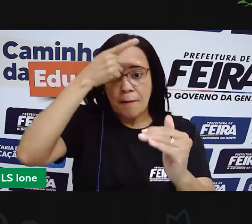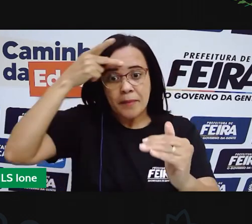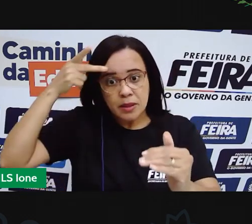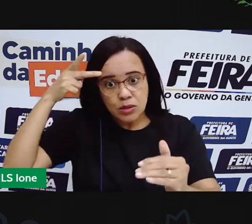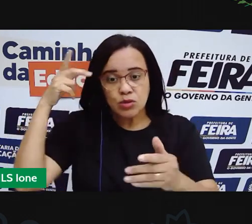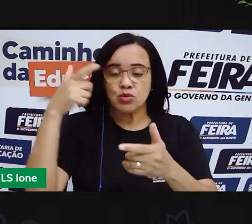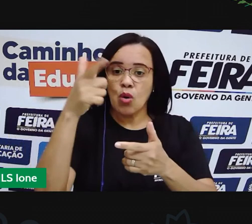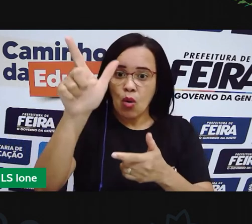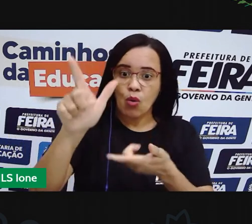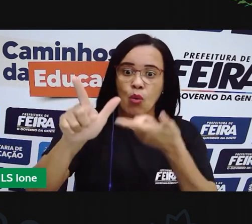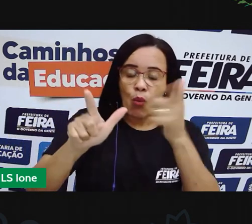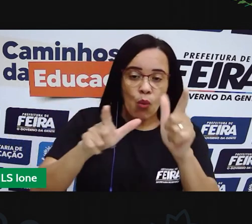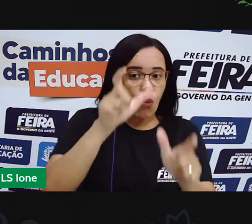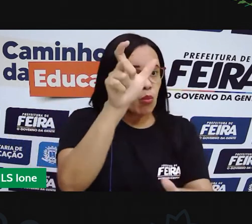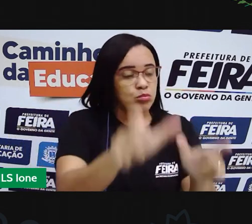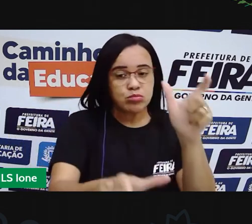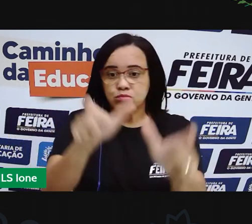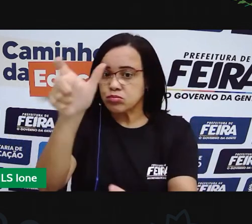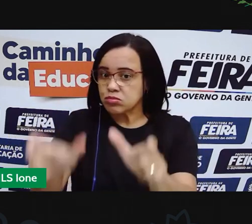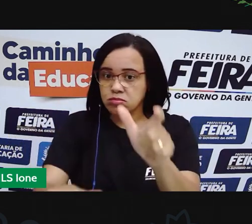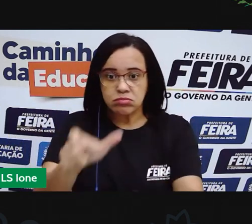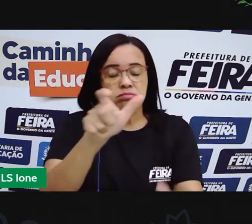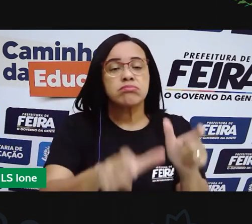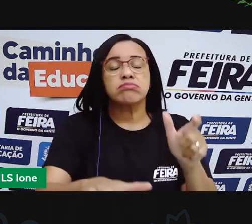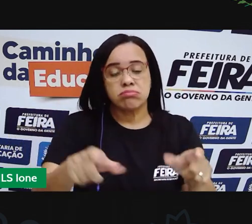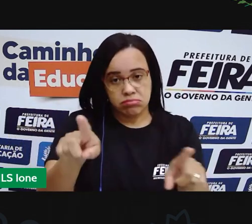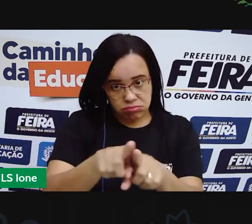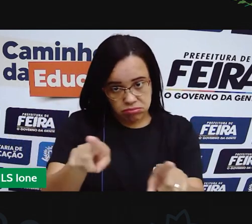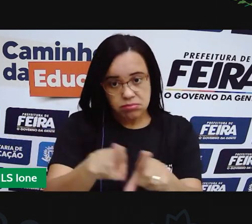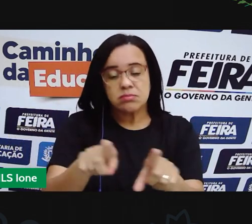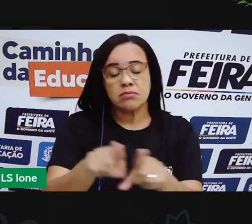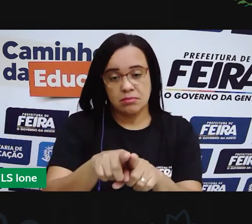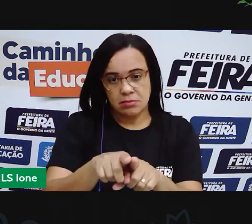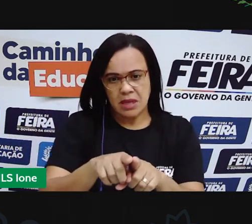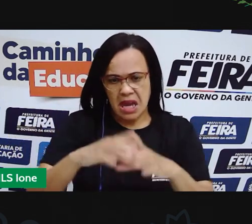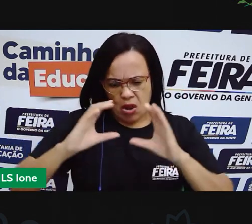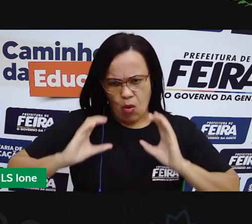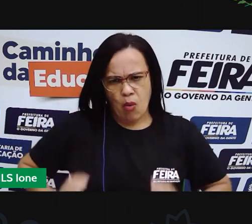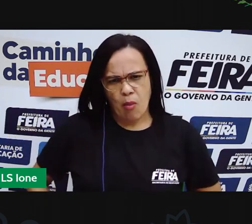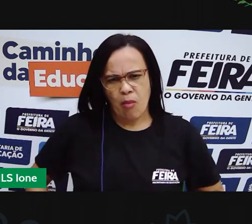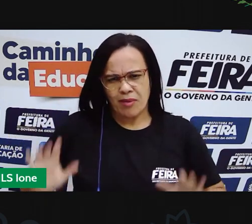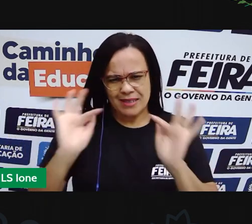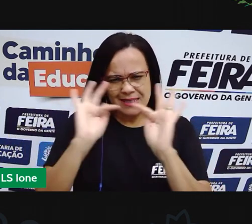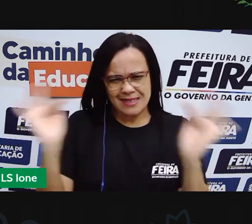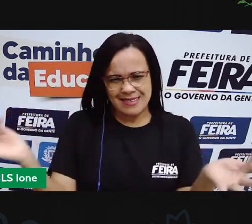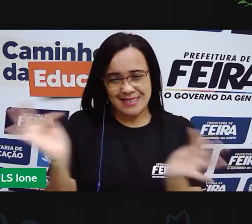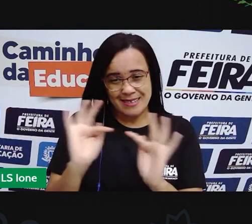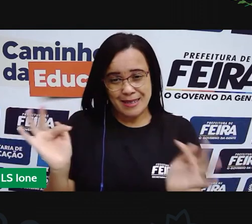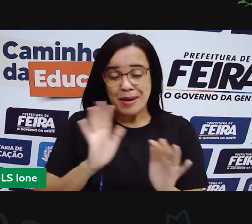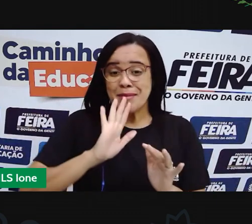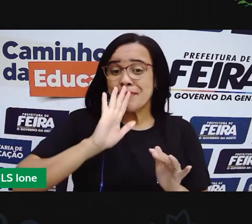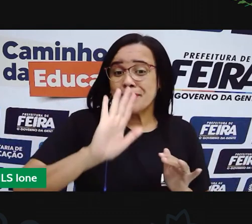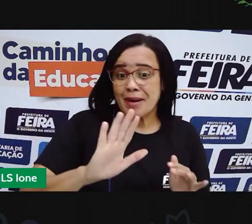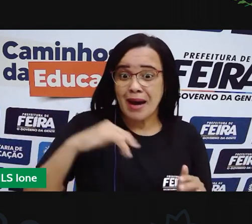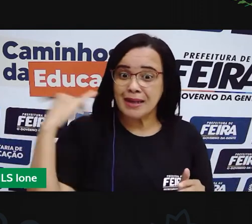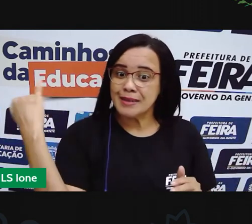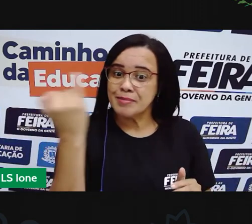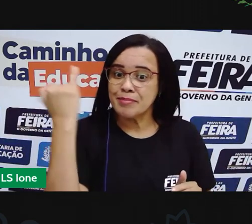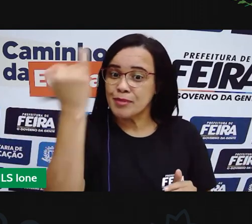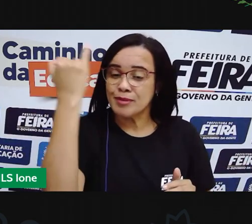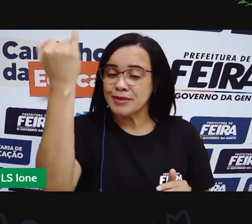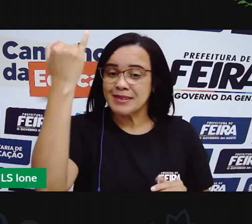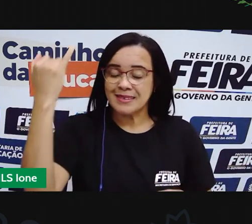Vimos que alguns comportamentos são simples, mas muito importantes, como pedir